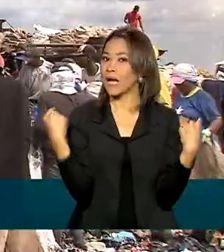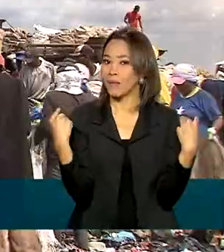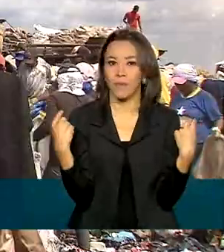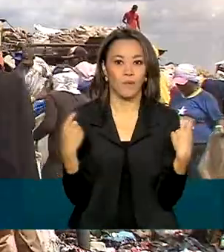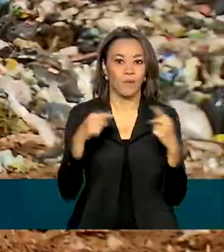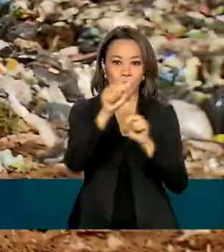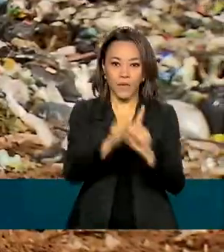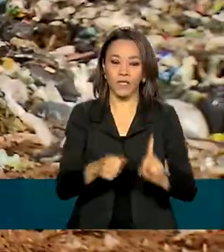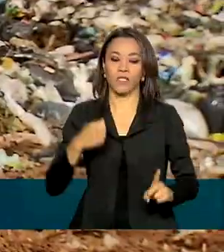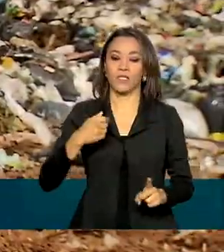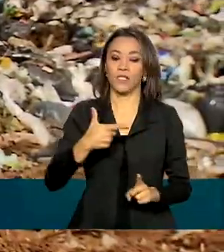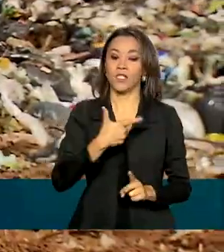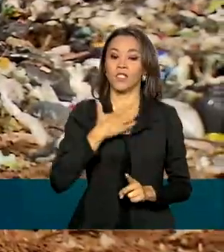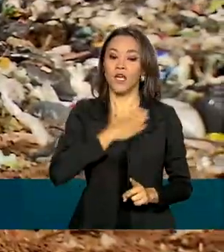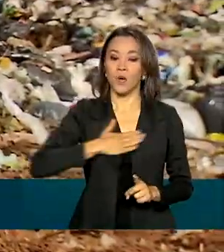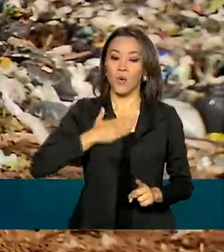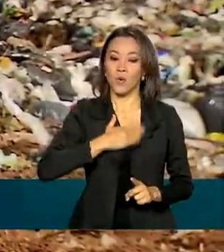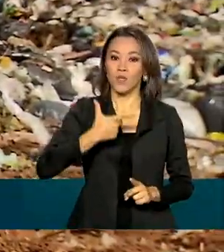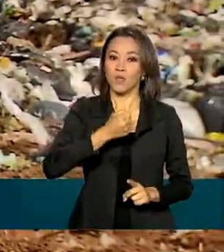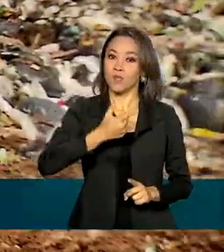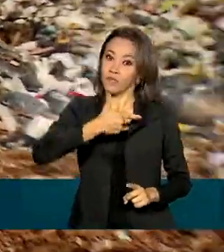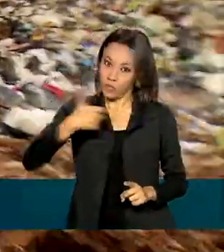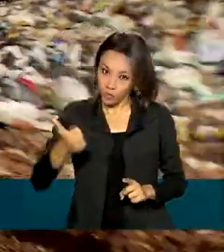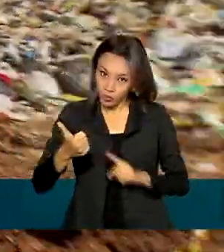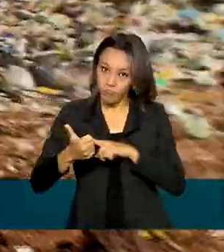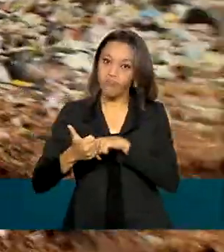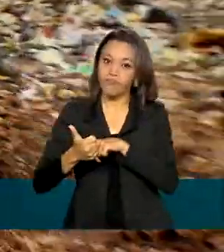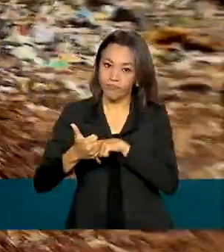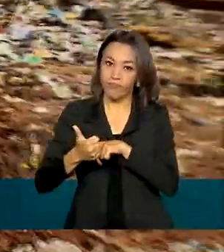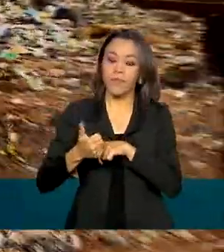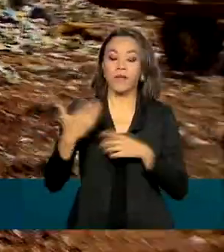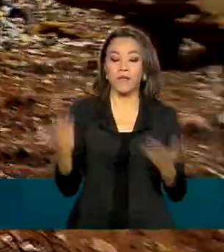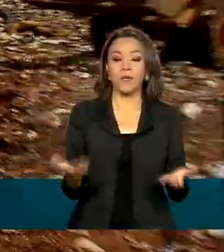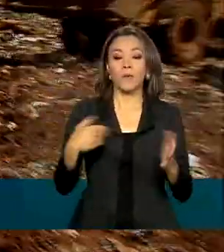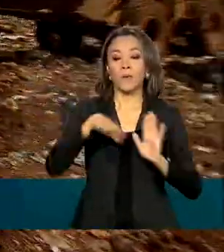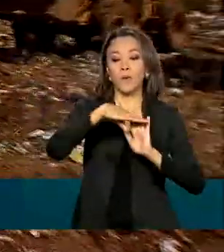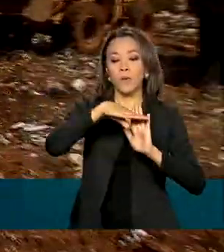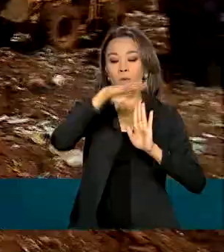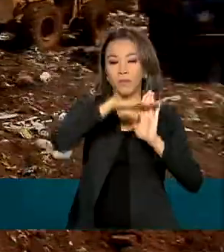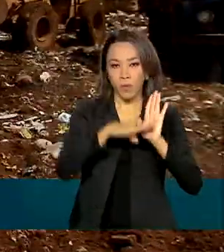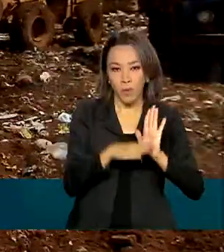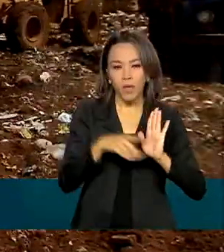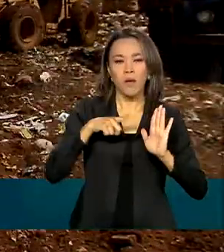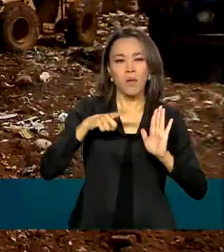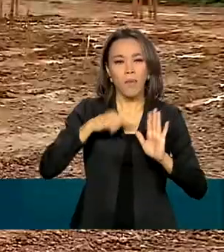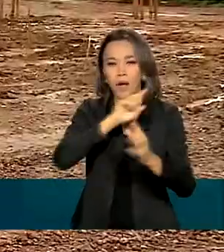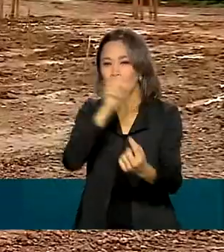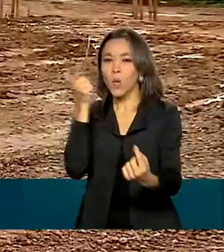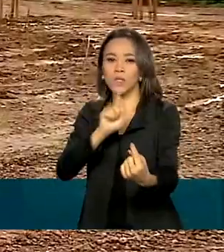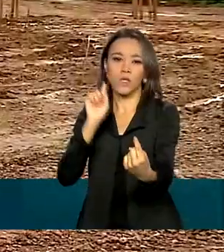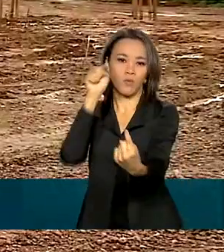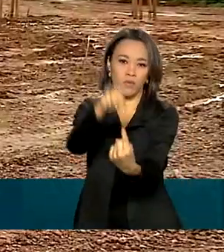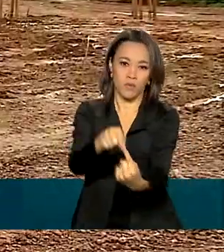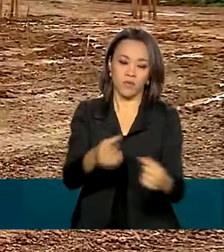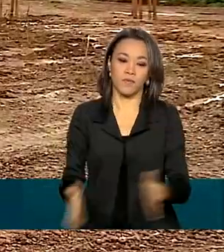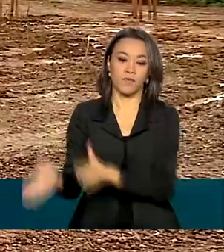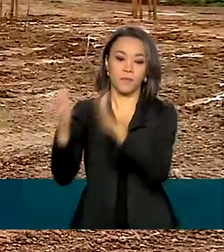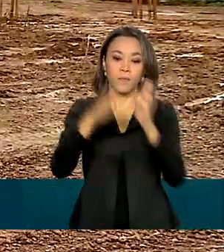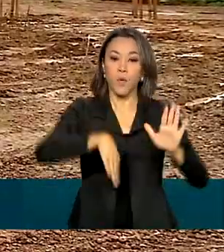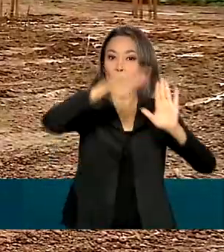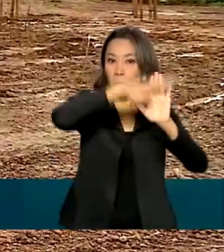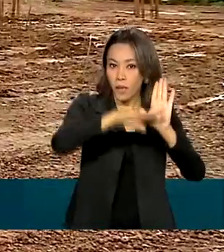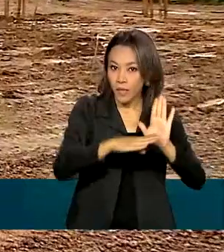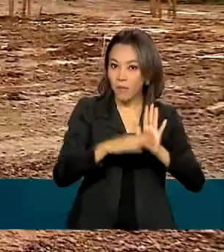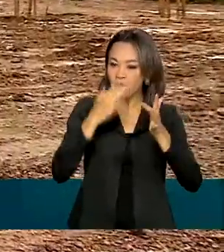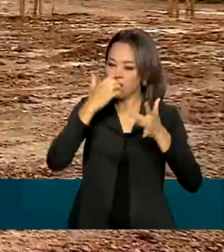2021. O Ministério do Meio Ambiente conta com um programa para ajudar a cumprir essa meta. O programa Lixão